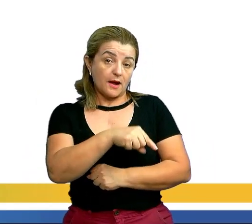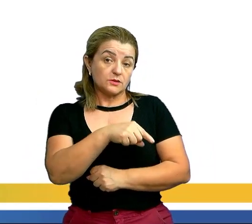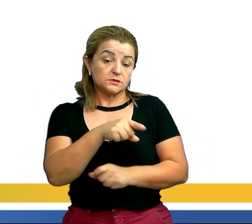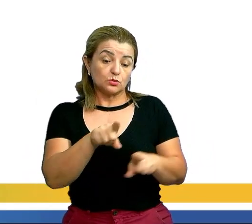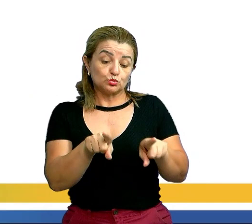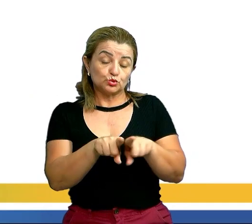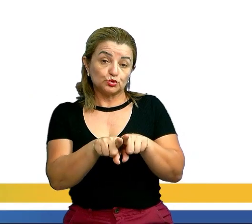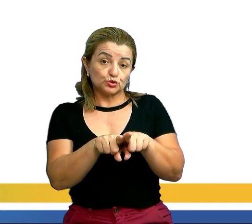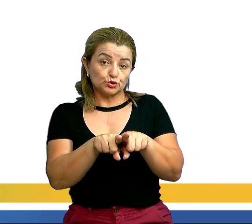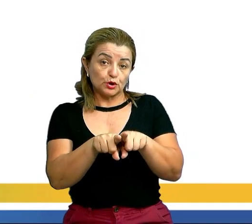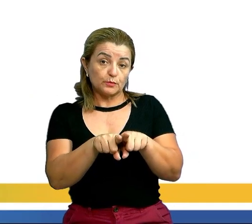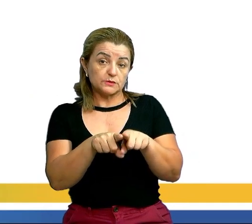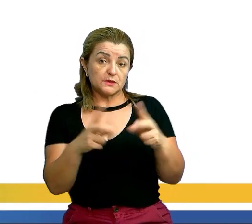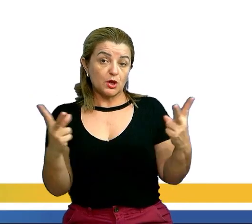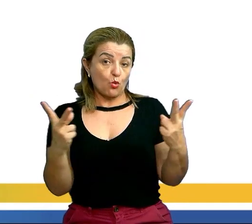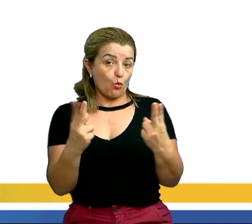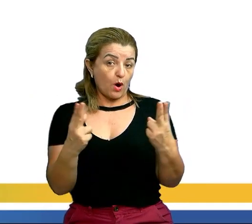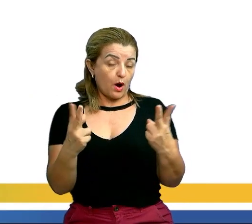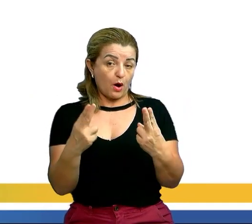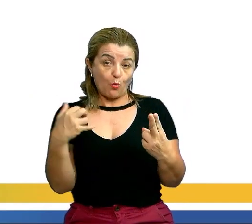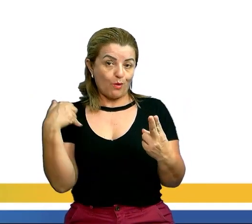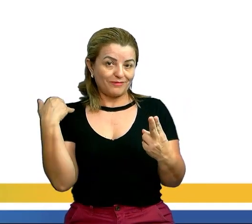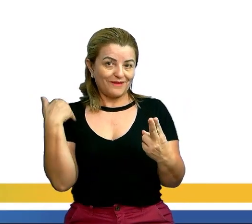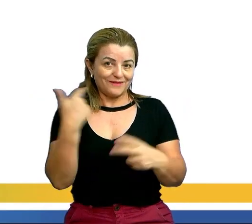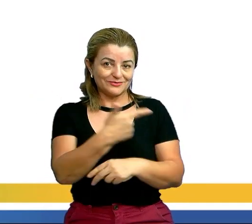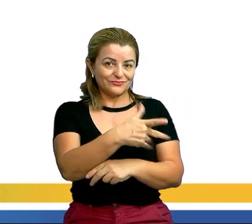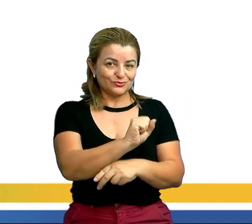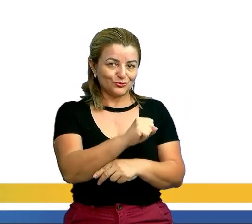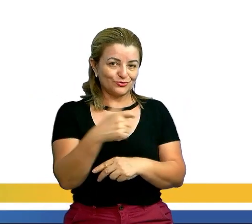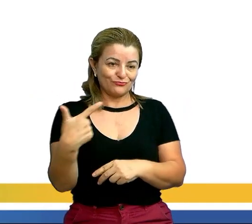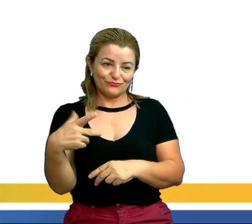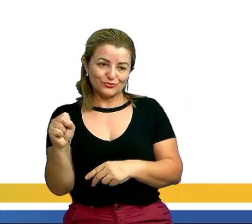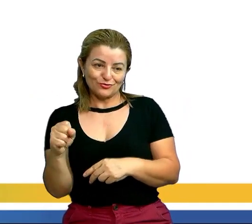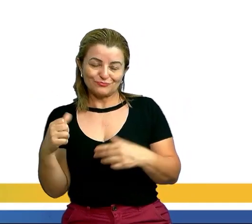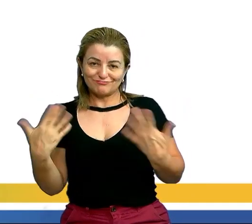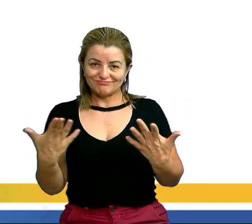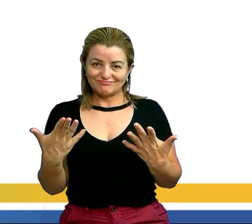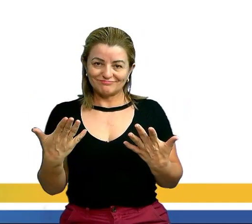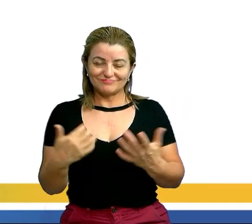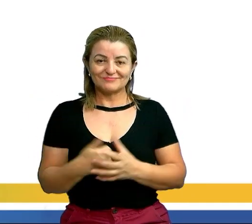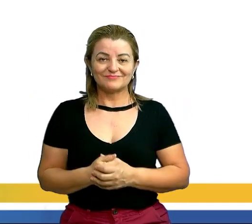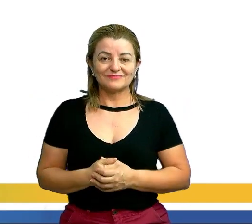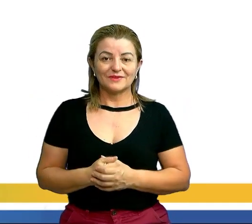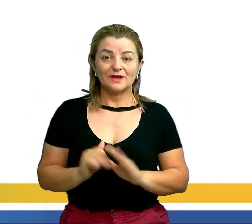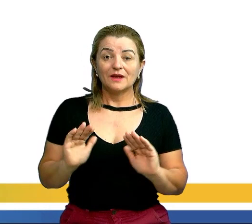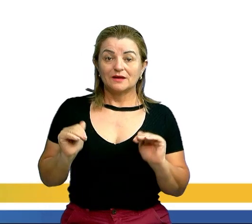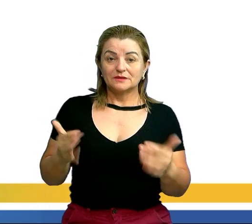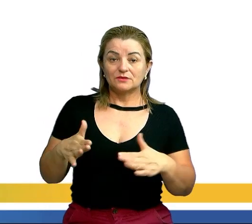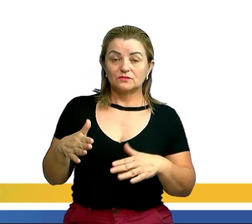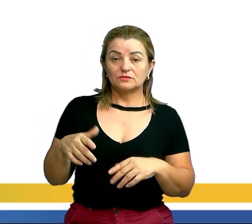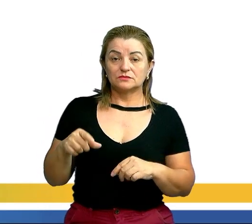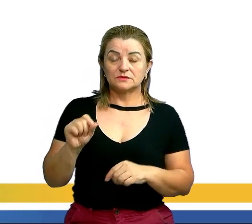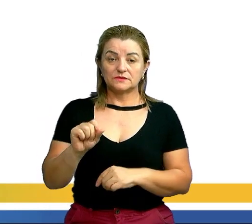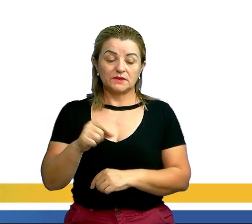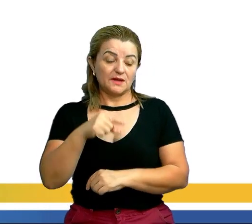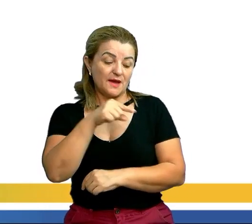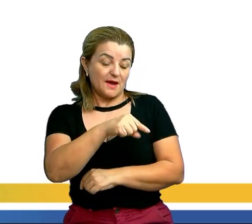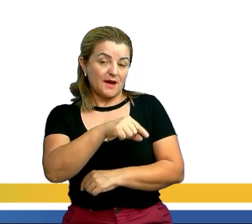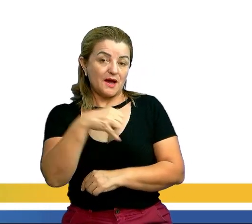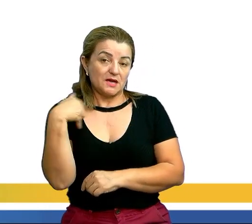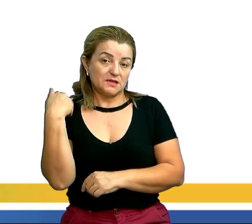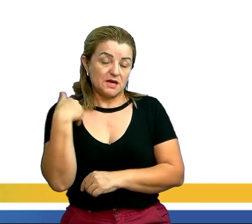gêmeos, suas idades são iguais. Isso aí é óbvio, mas muita gente não consegue entender. Então, eu vou chamar a idade de X